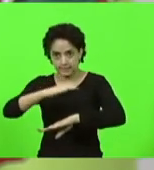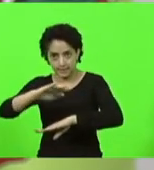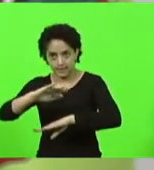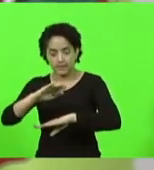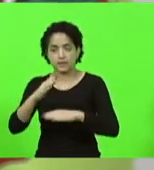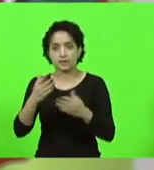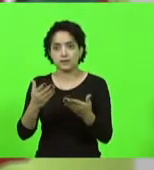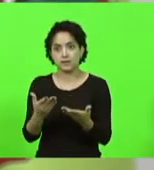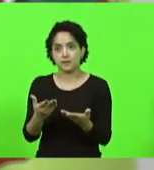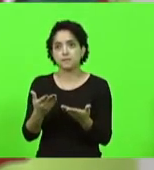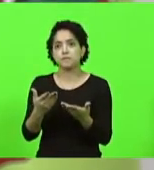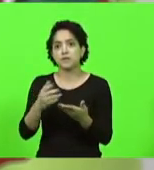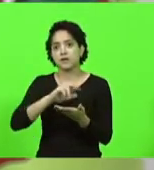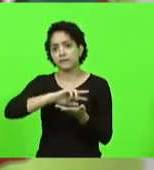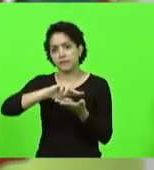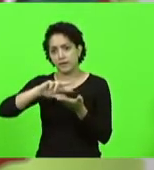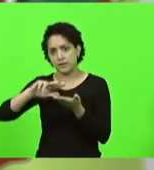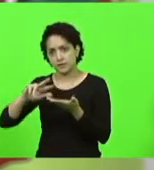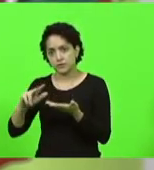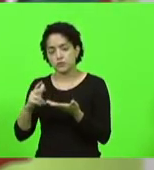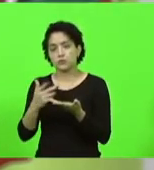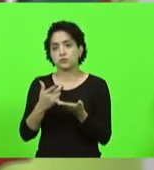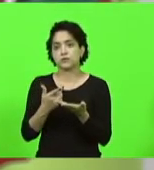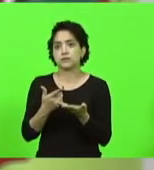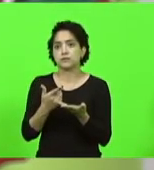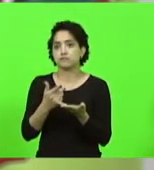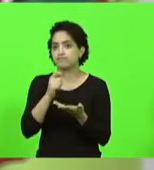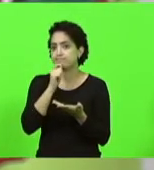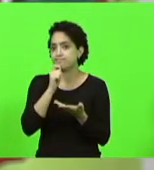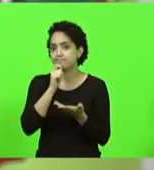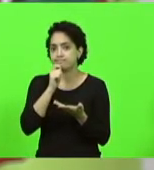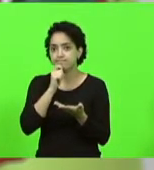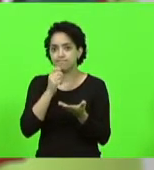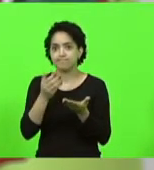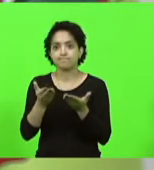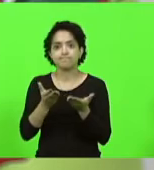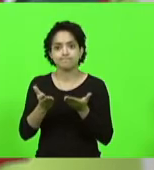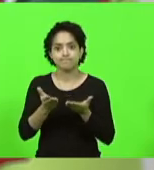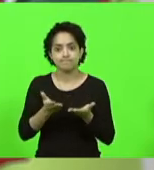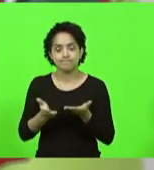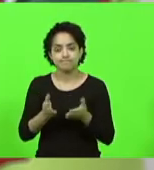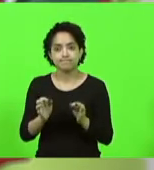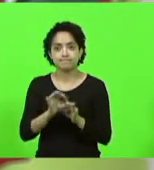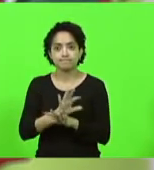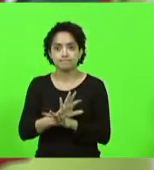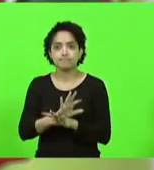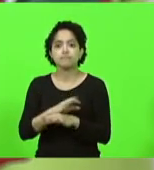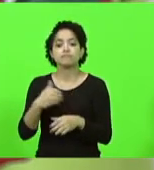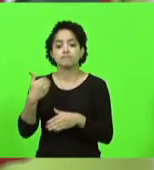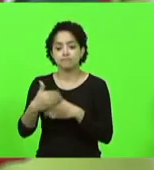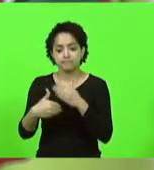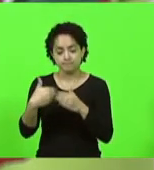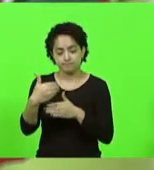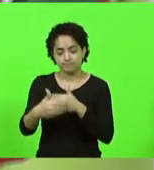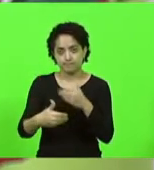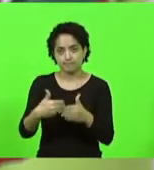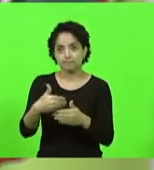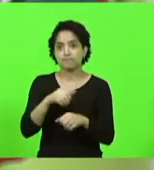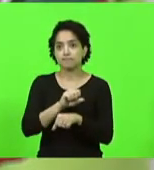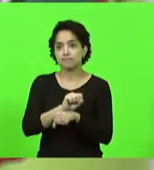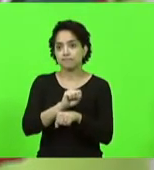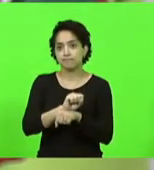entre tantas outras, que ainda não tiveram essas licitações concluídas, mas que seguem no curso do planejamento do Estado,